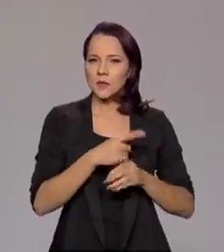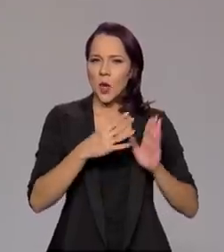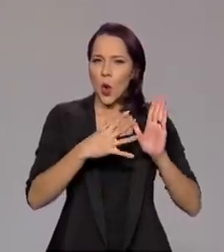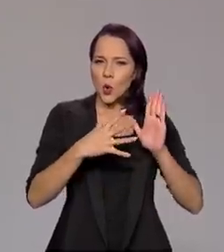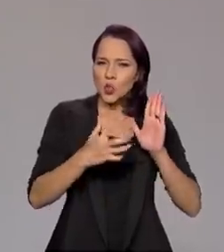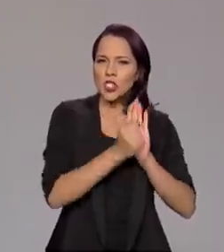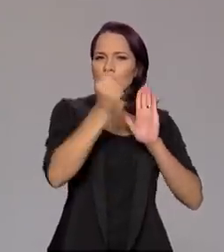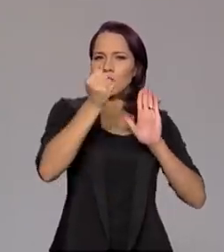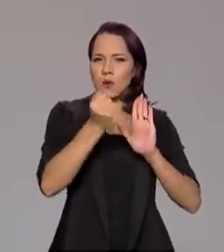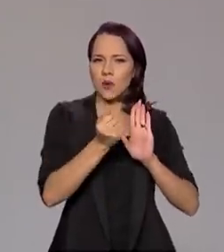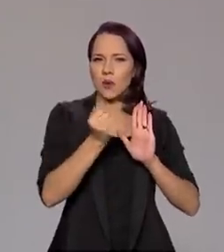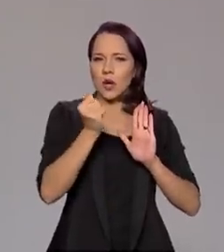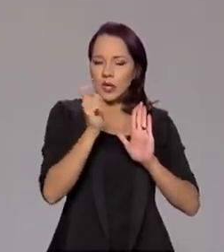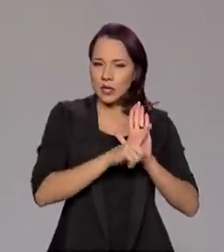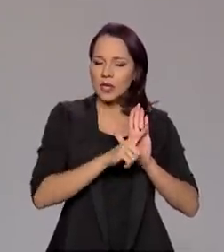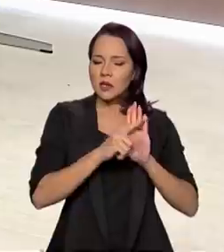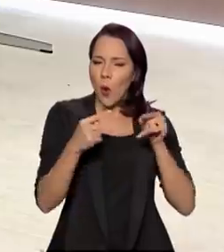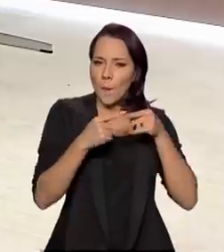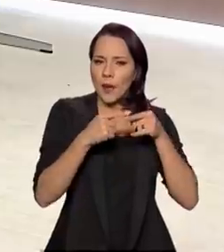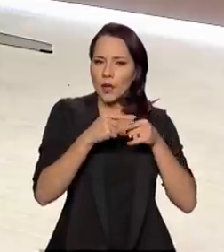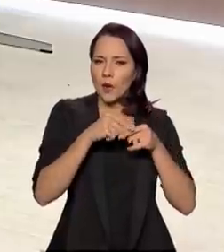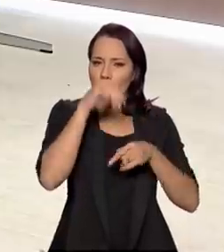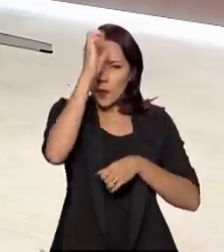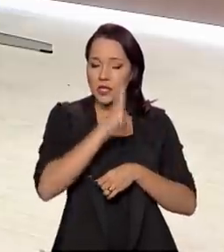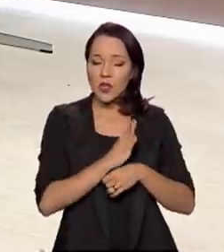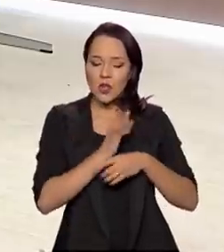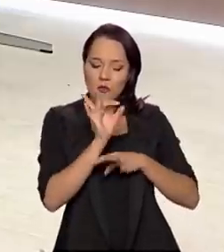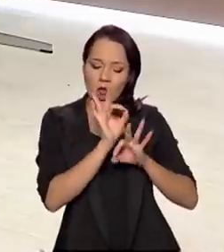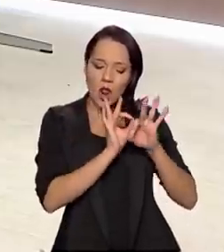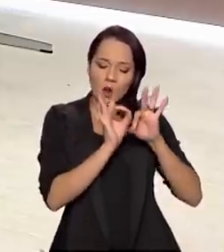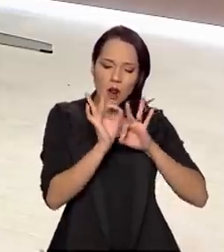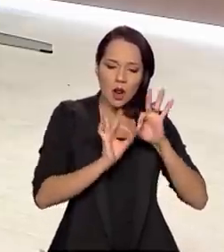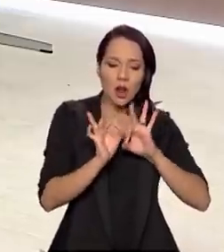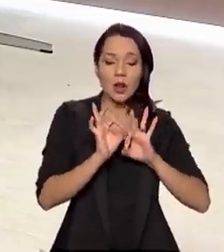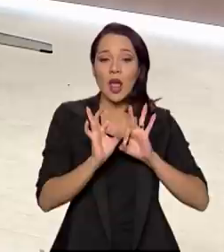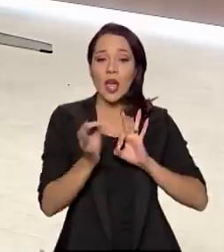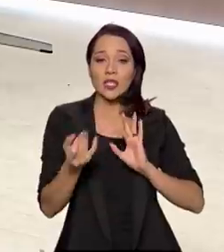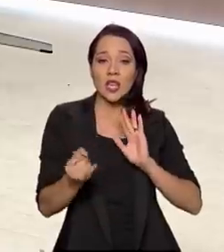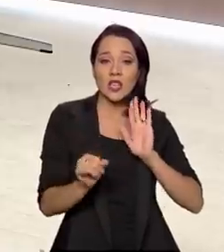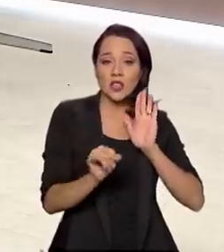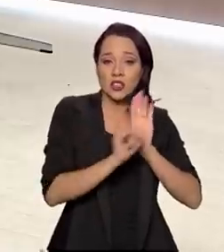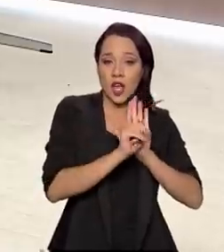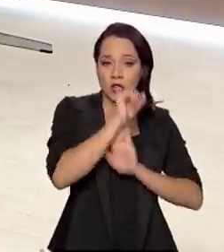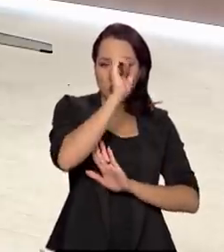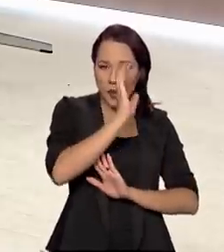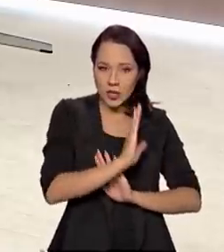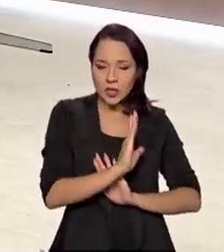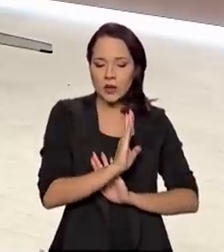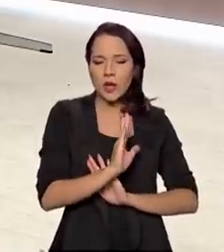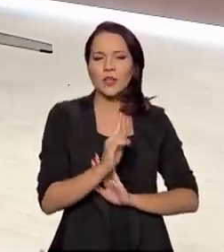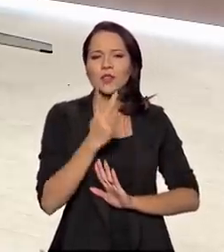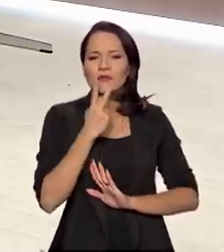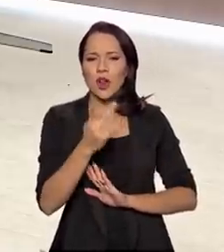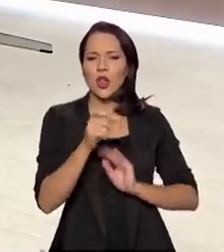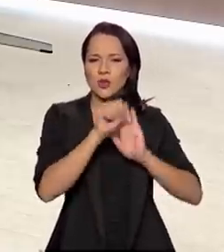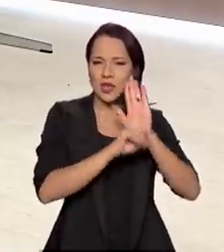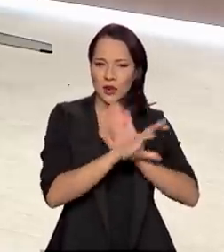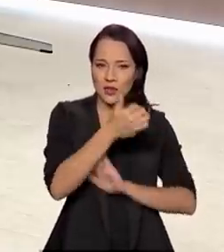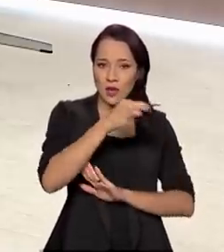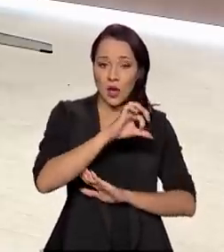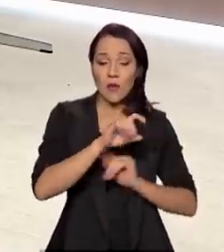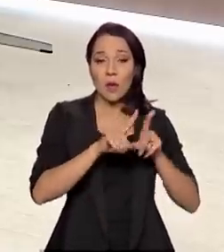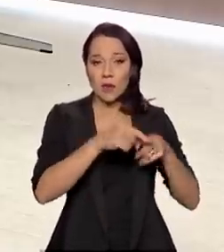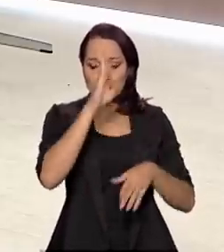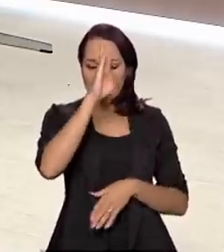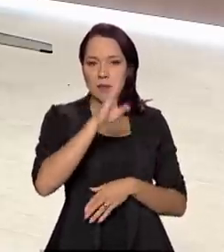identifica com essa questão do Brasil, que foi construindo essa identificação com o Brasil? O falamos aqui do século XIX, mas